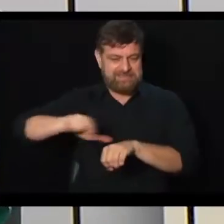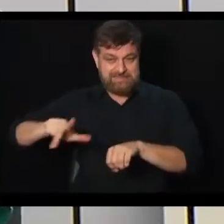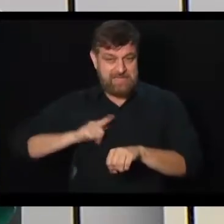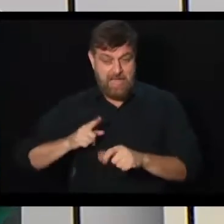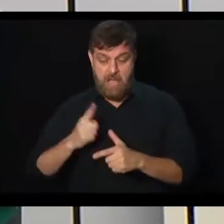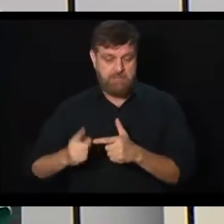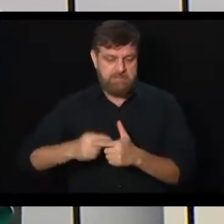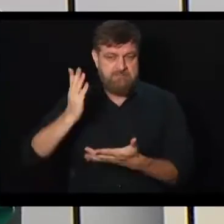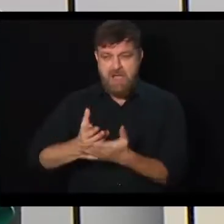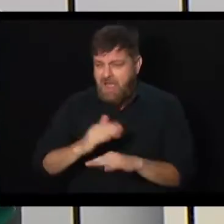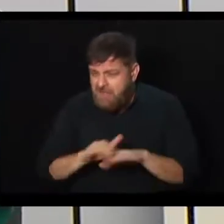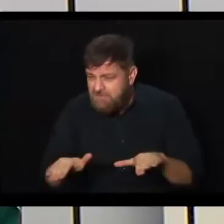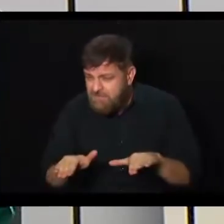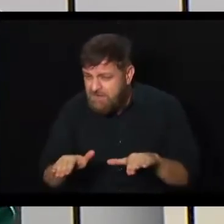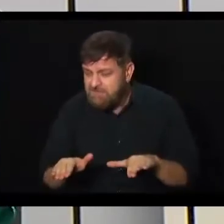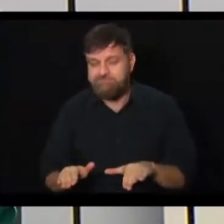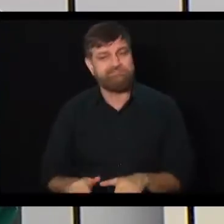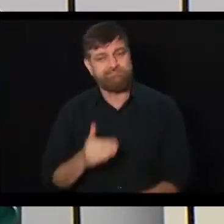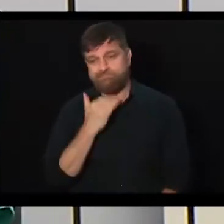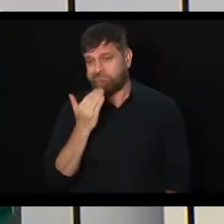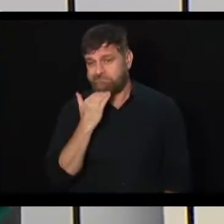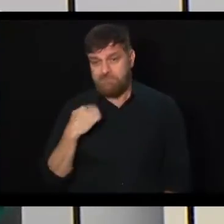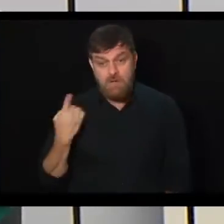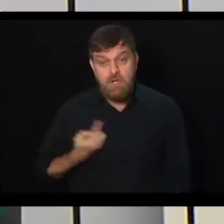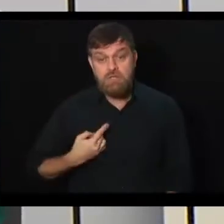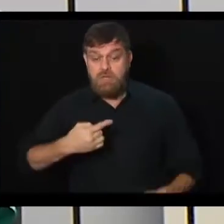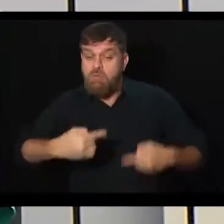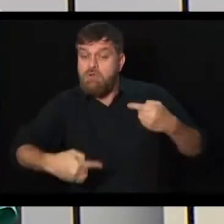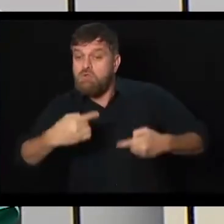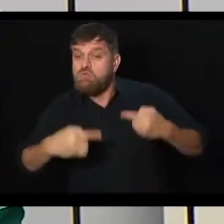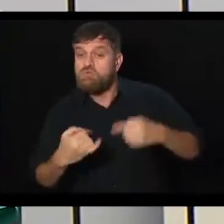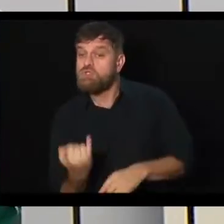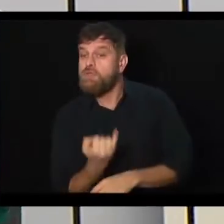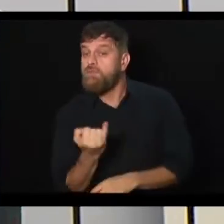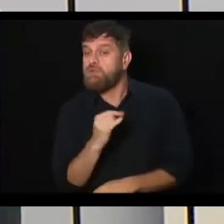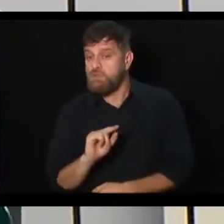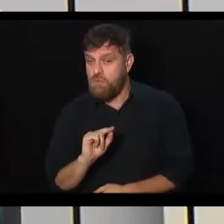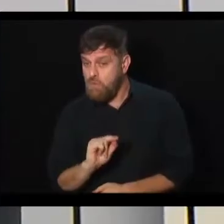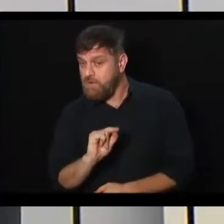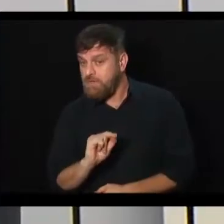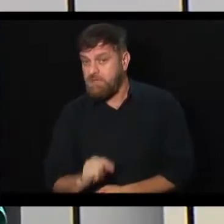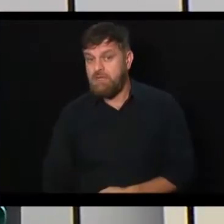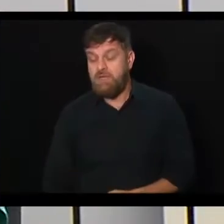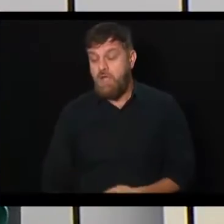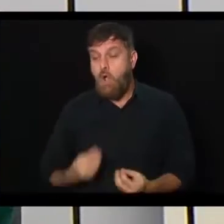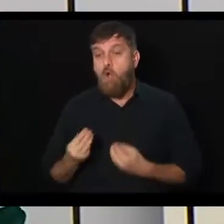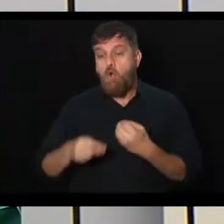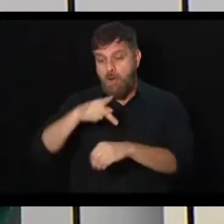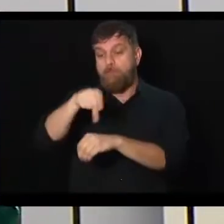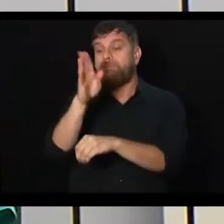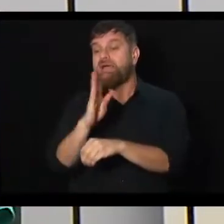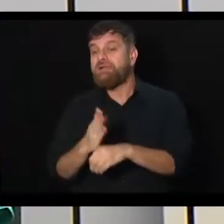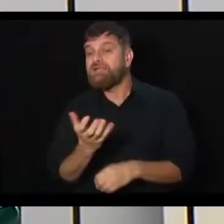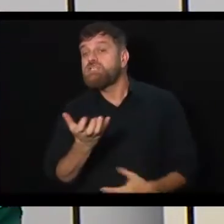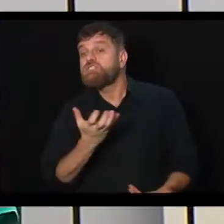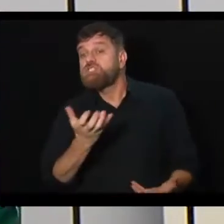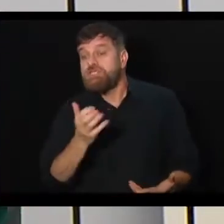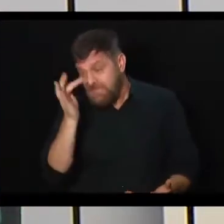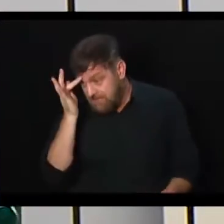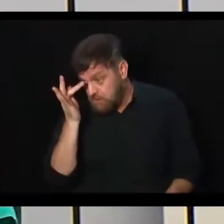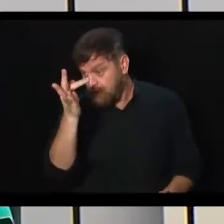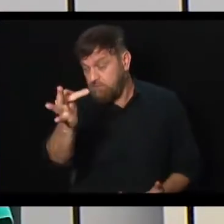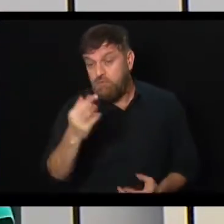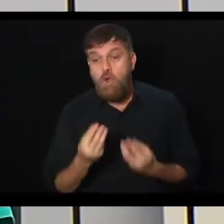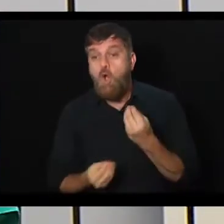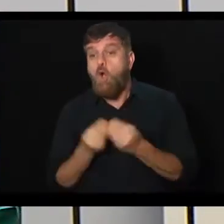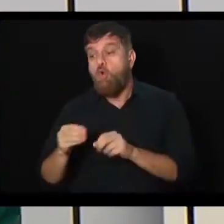os problemas. Não é isso, a gente está querendo discutir, o que eu acho que é importante, discutir que projeto de país que a gente quer. Que projeto de país, que regime